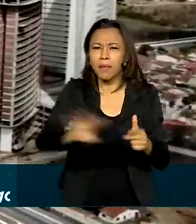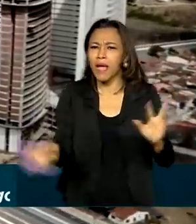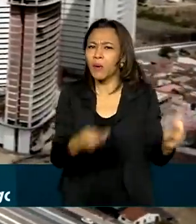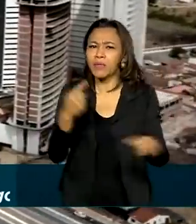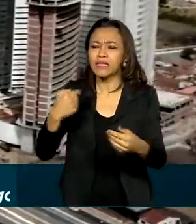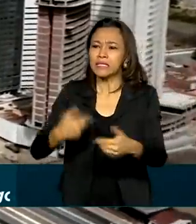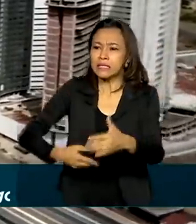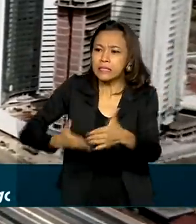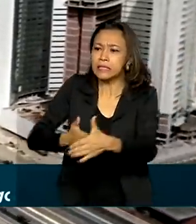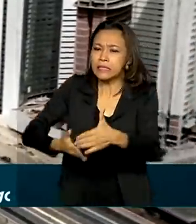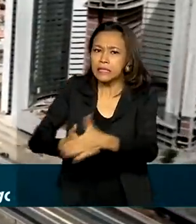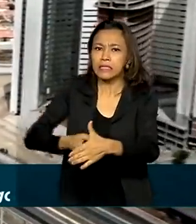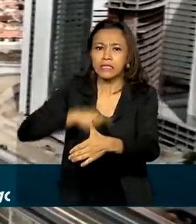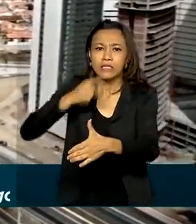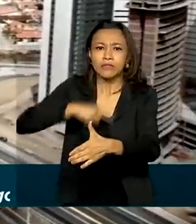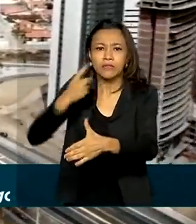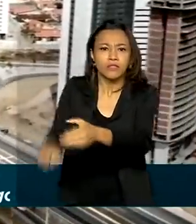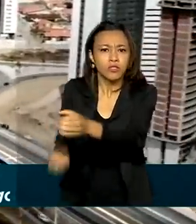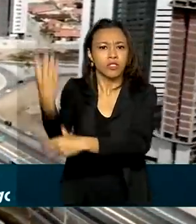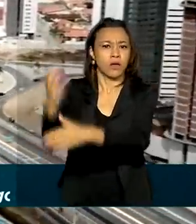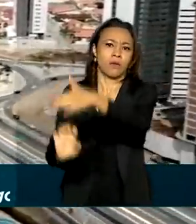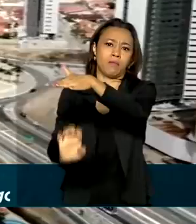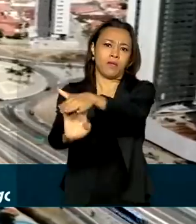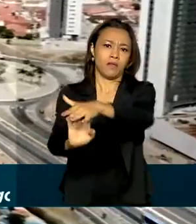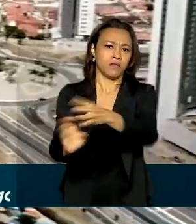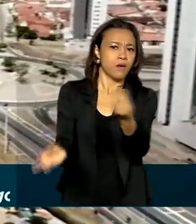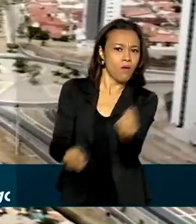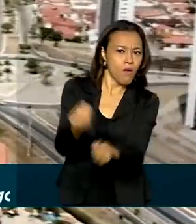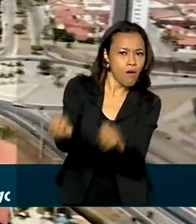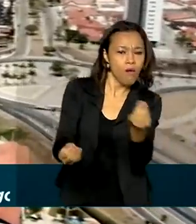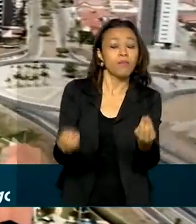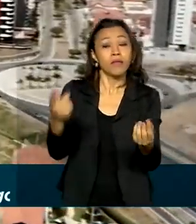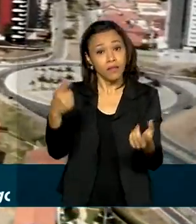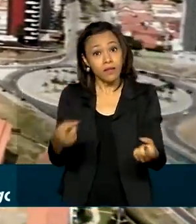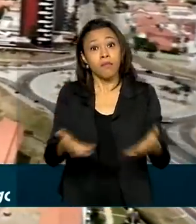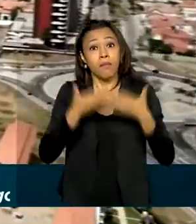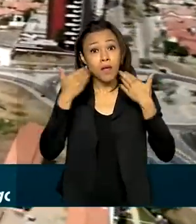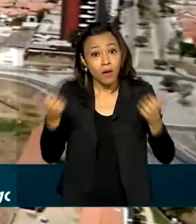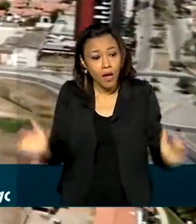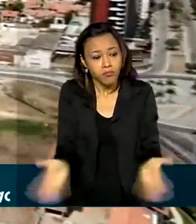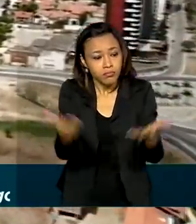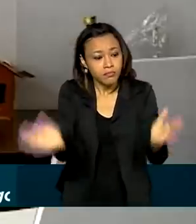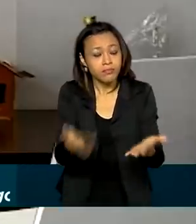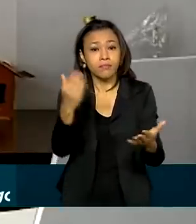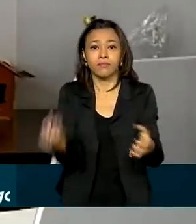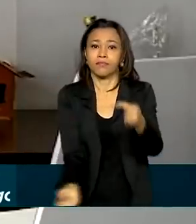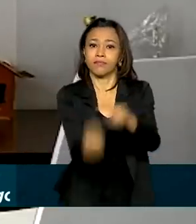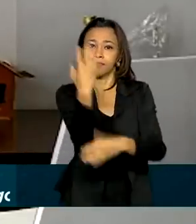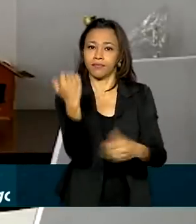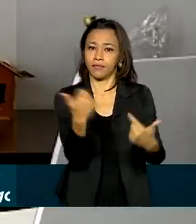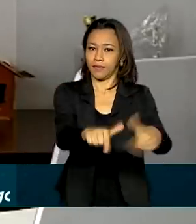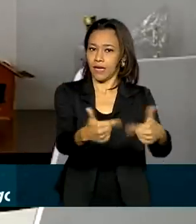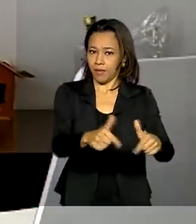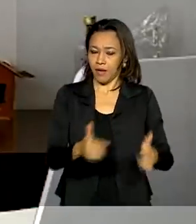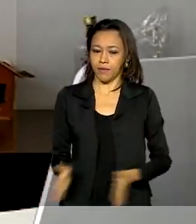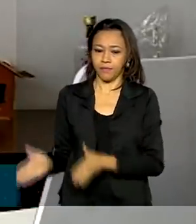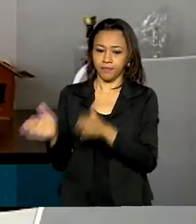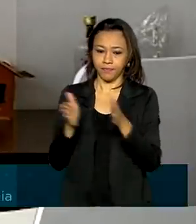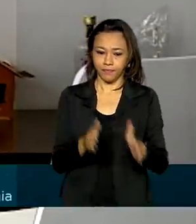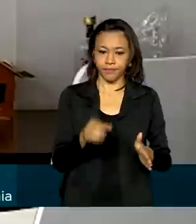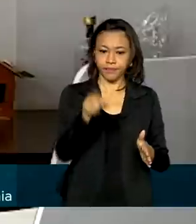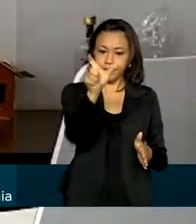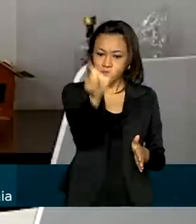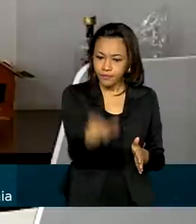localmente e aplicar medidas a favor da competitividade e geração de empregos. Através da interação